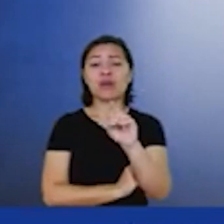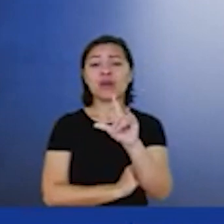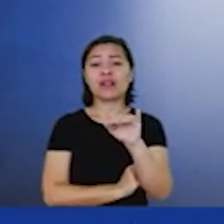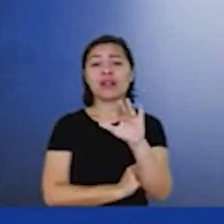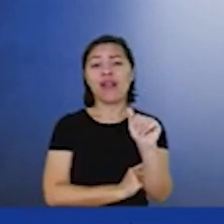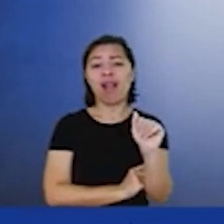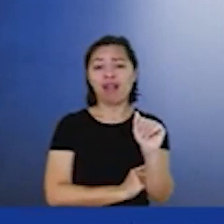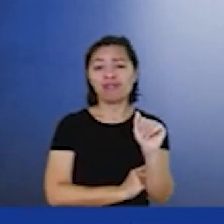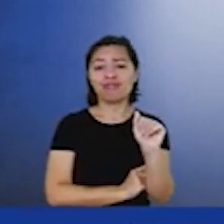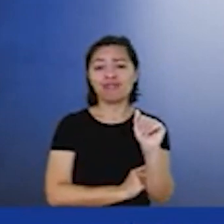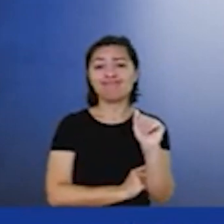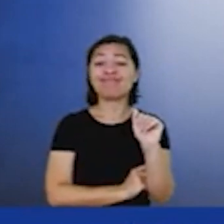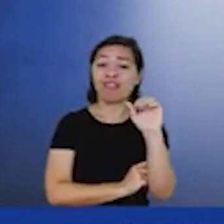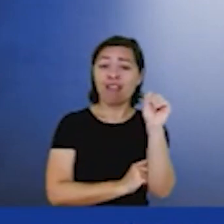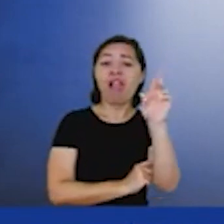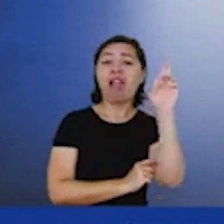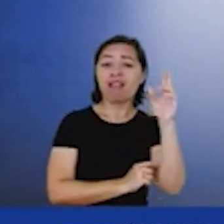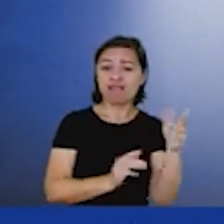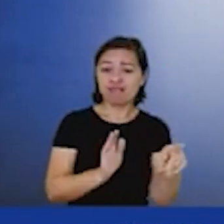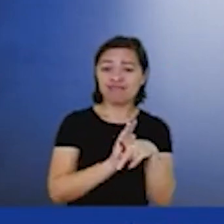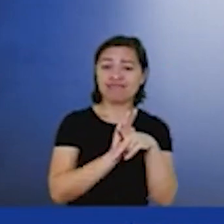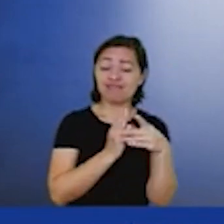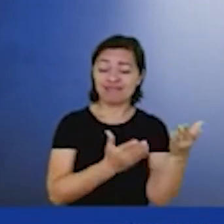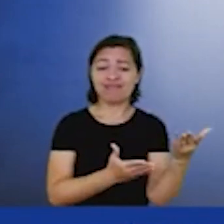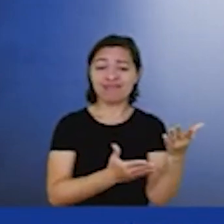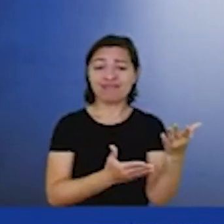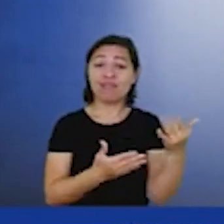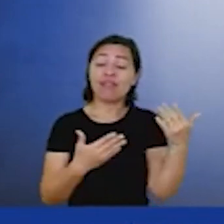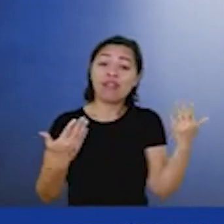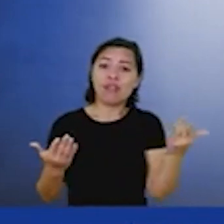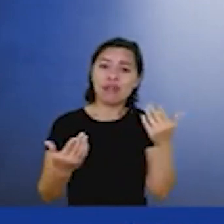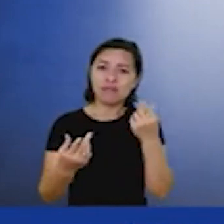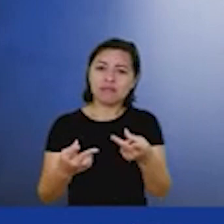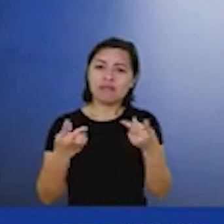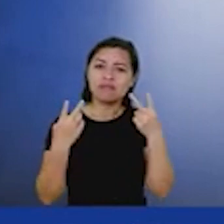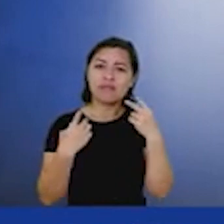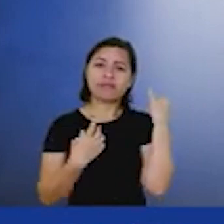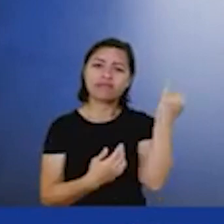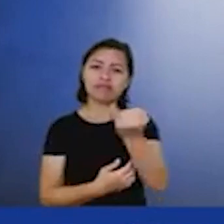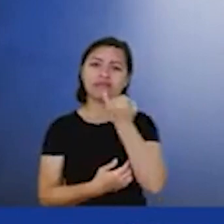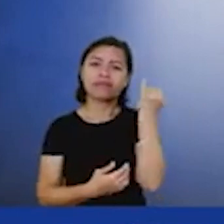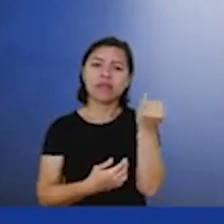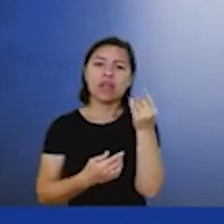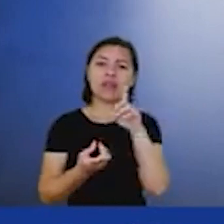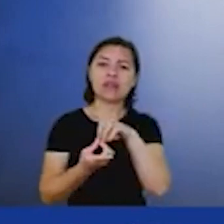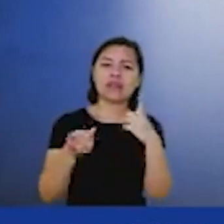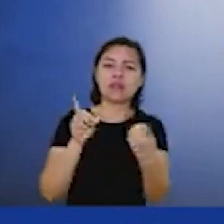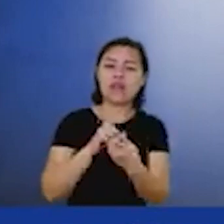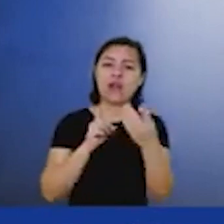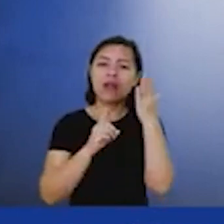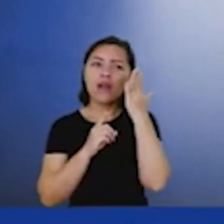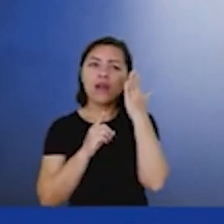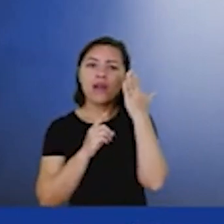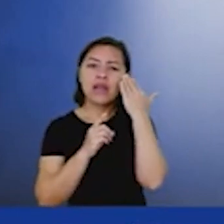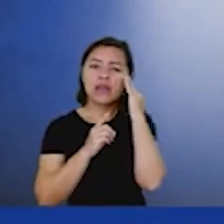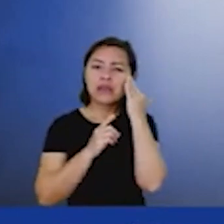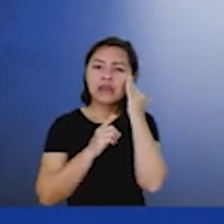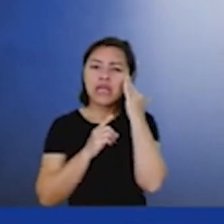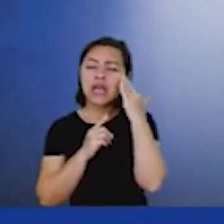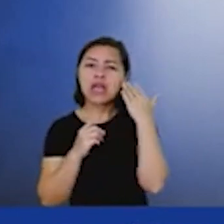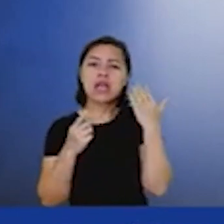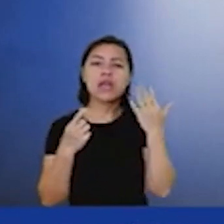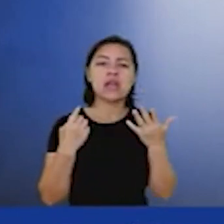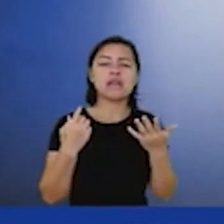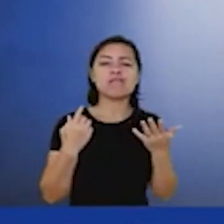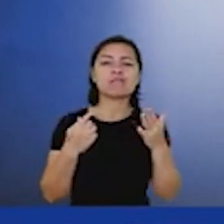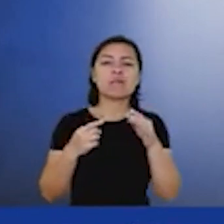então é muito importante entender essa dinâmica as necessidades de